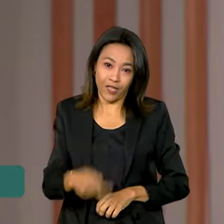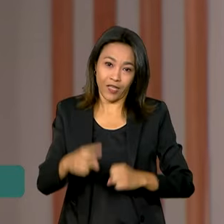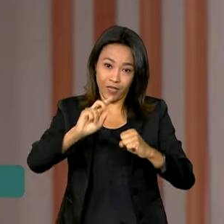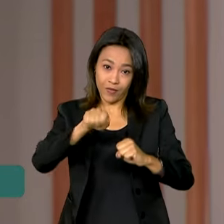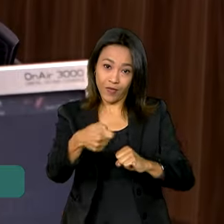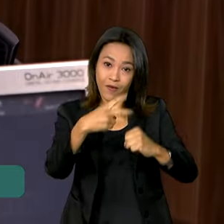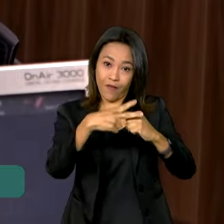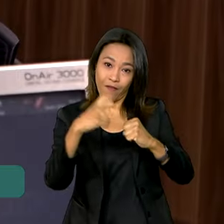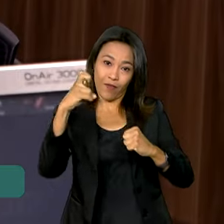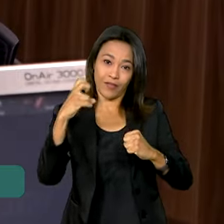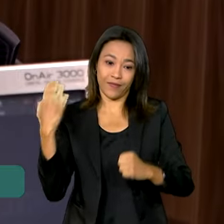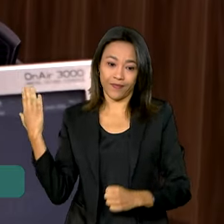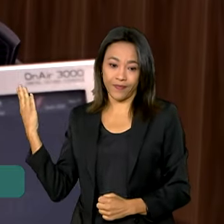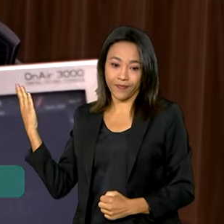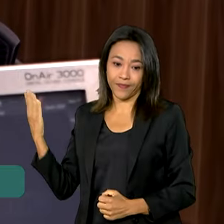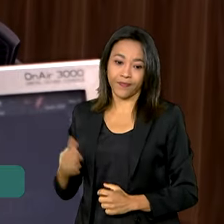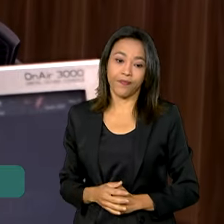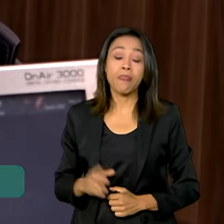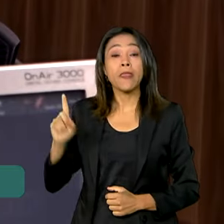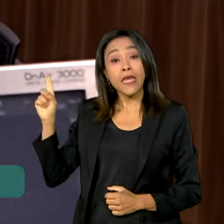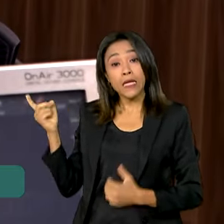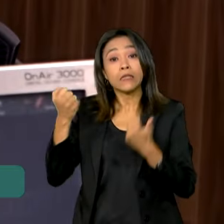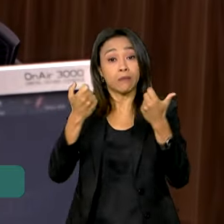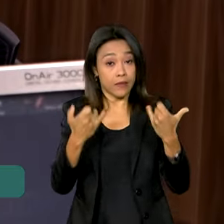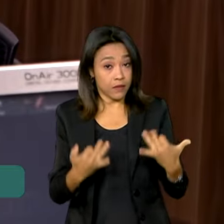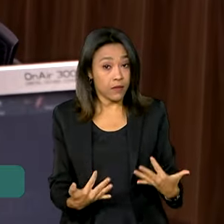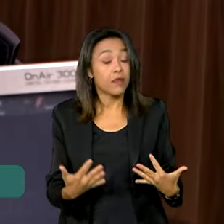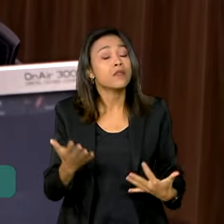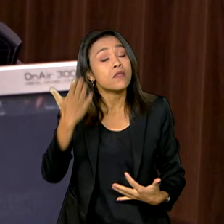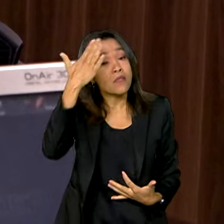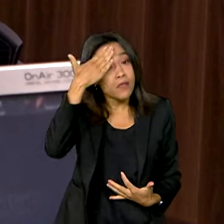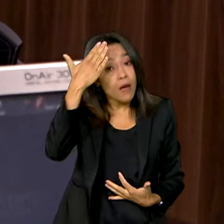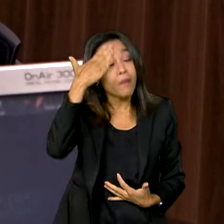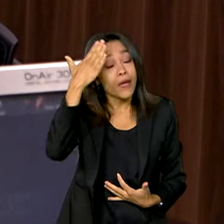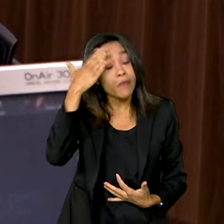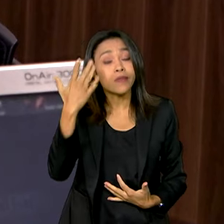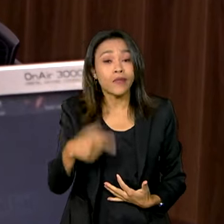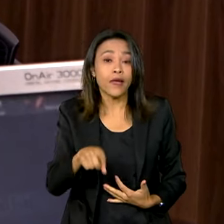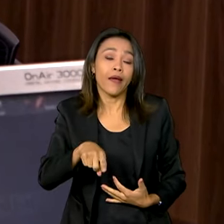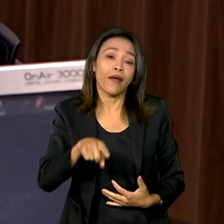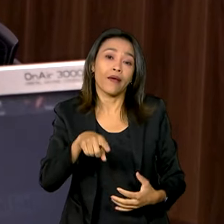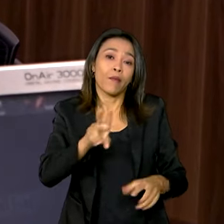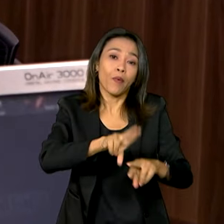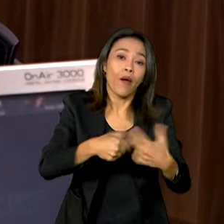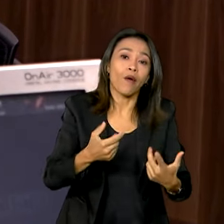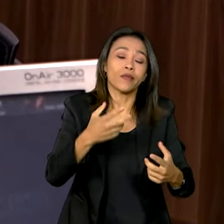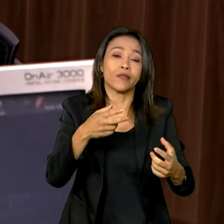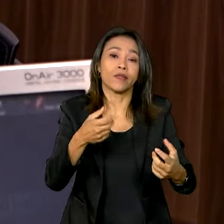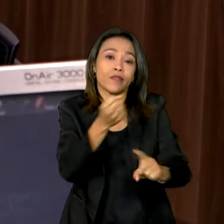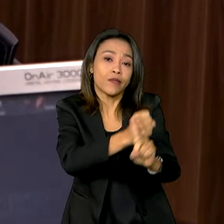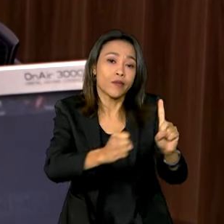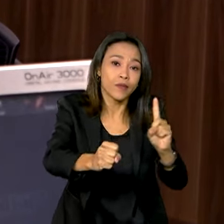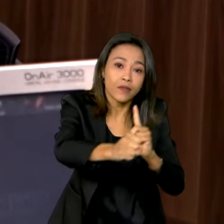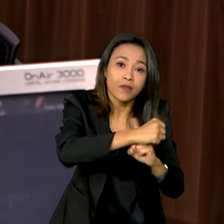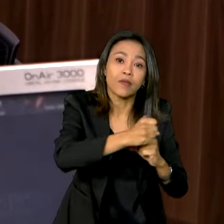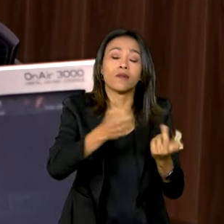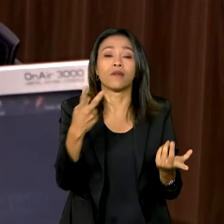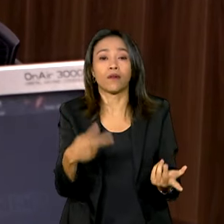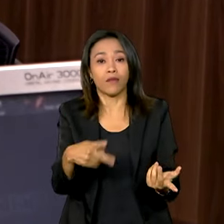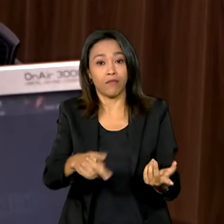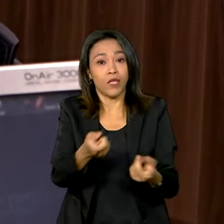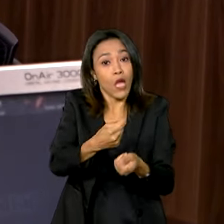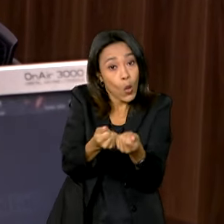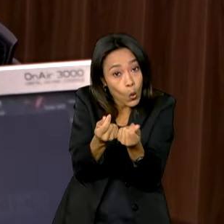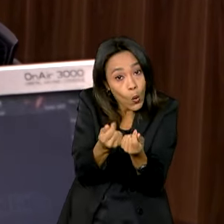Brasil. A gente sabe que é uma questão socioeconômica o aumento do número das motocicletas no Brasil todo